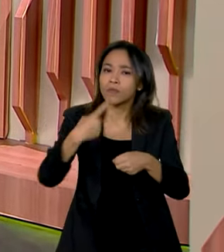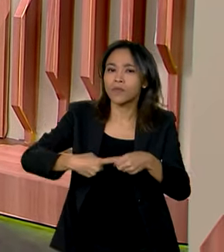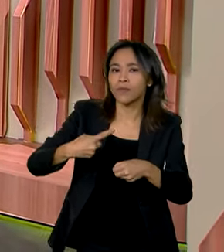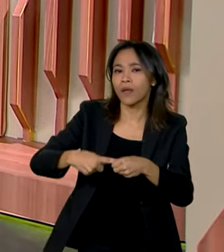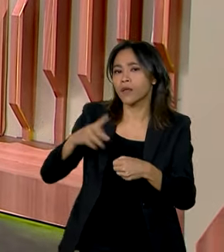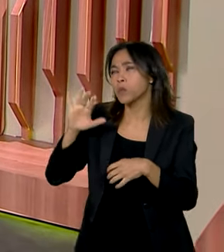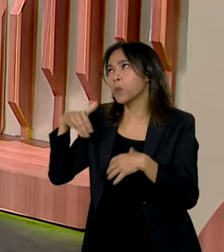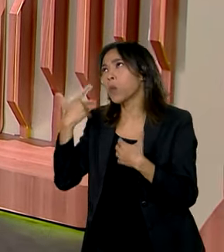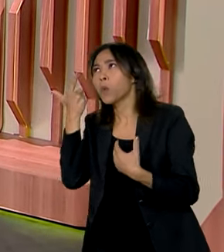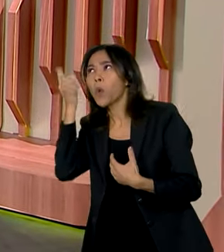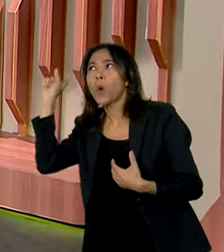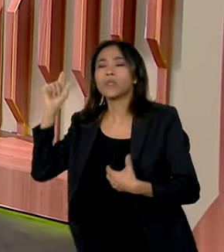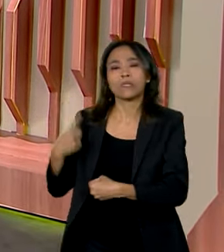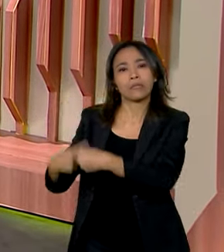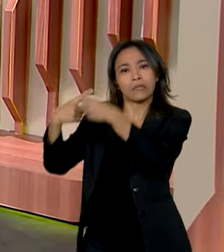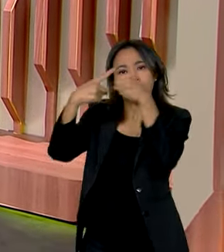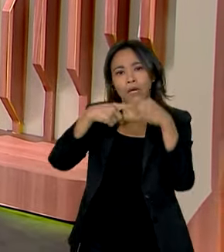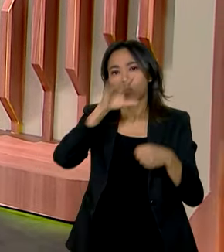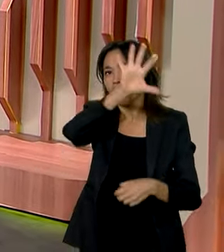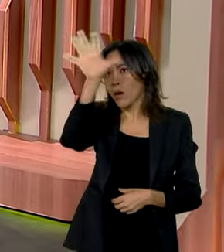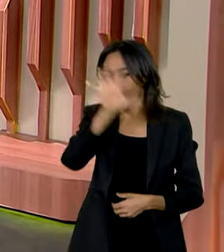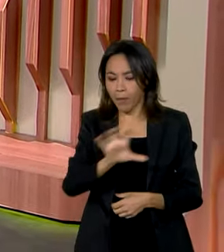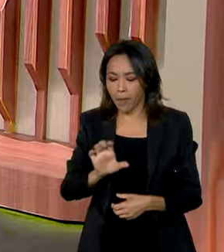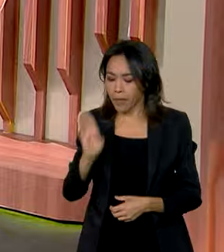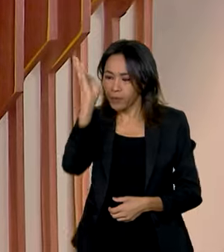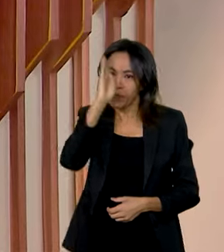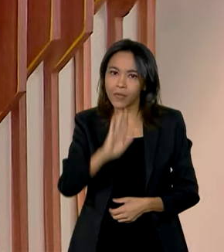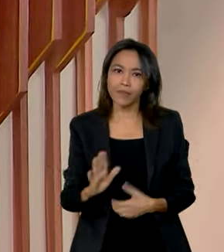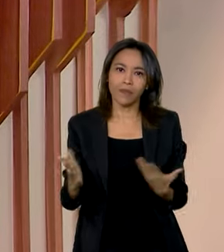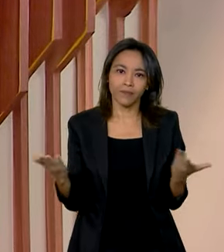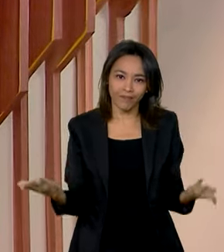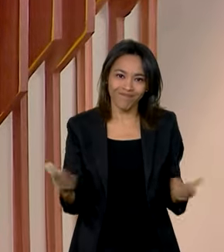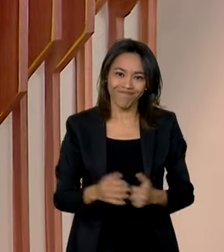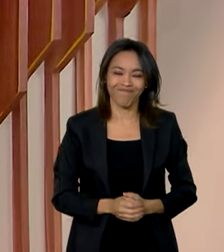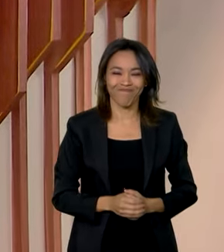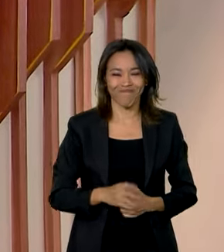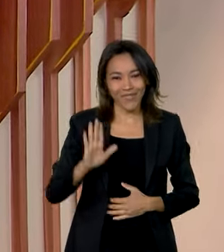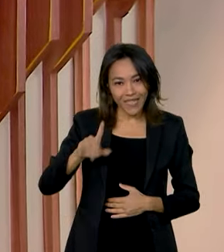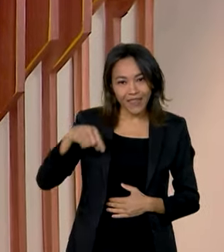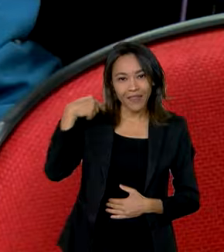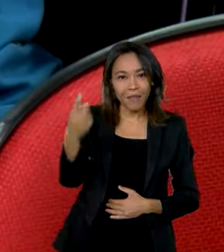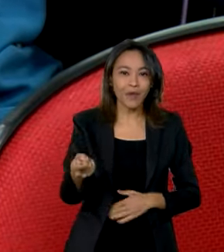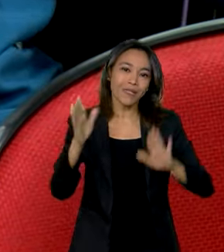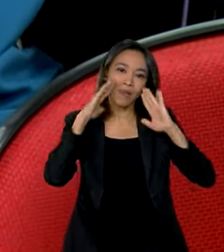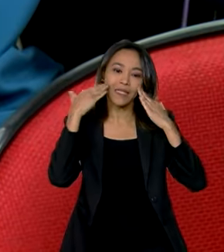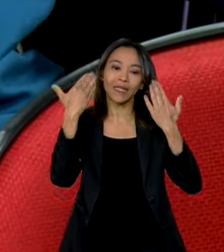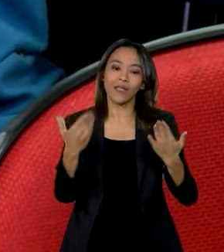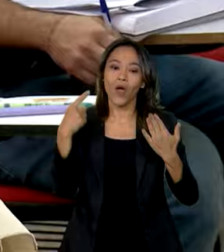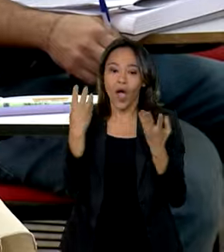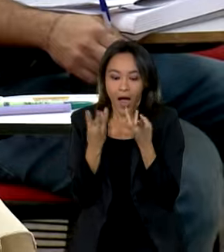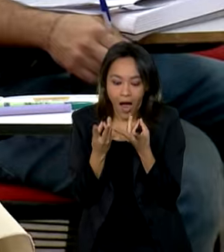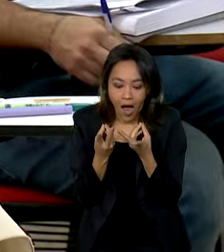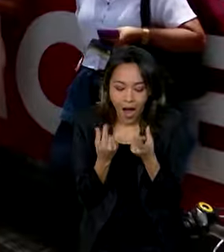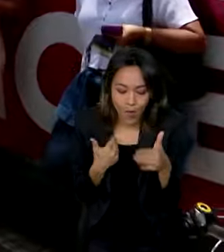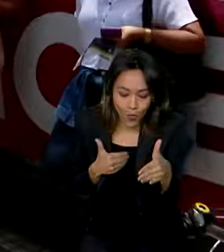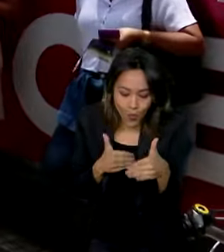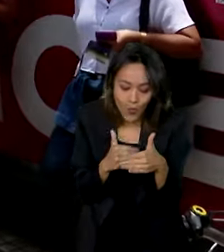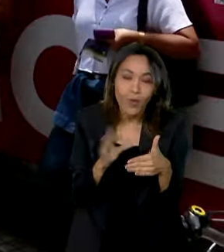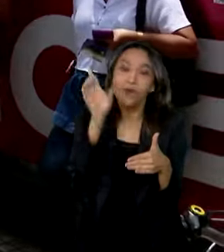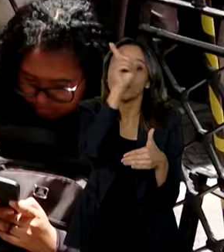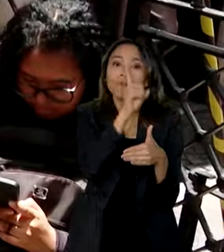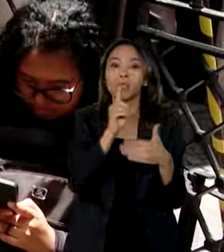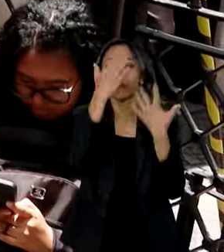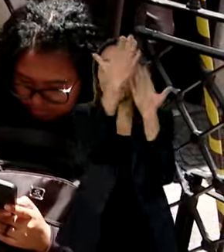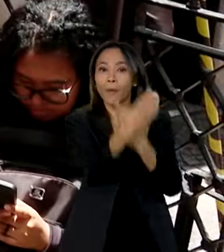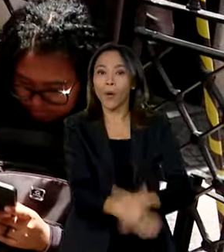ou alguma outra cidade ou região do país. A seguir, contagem regressiva, domingo é dia do Concurso